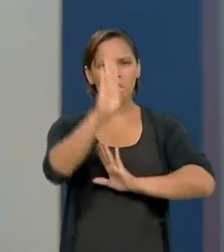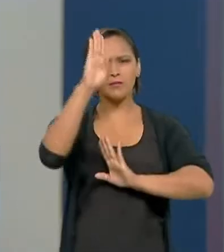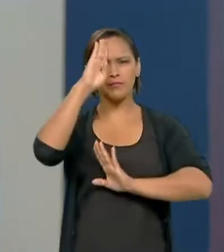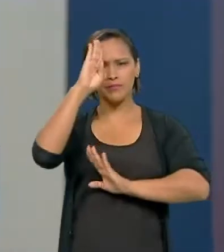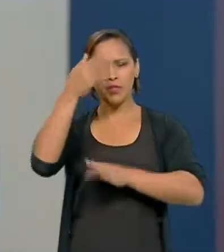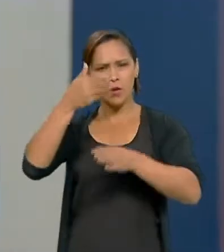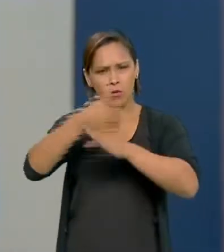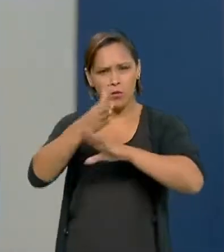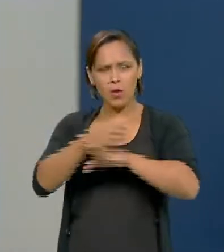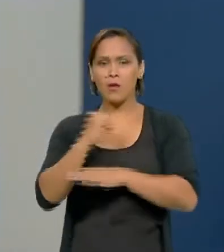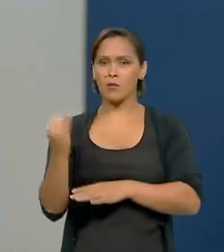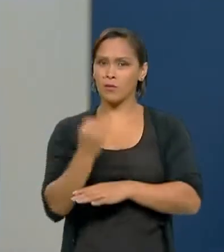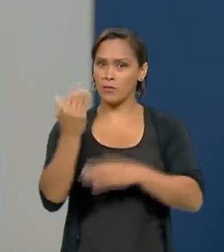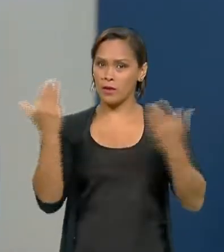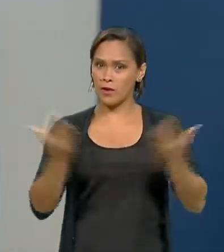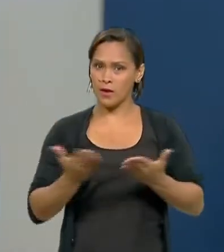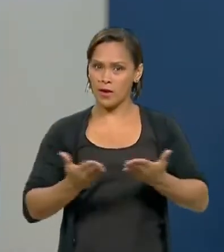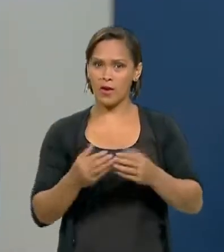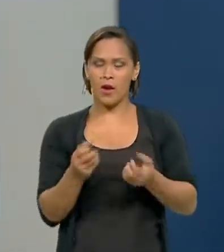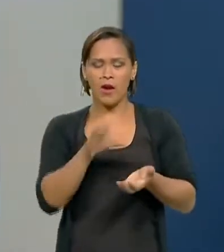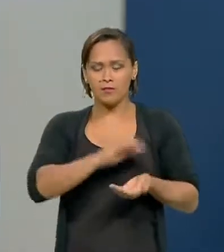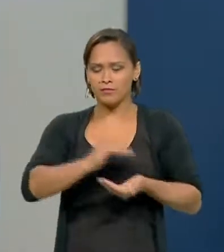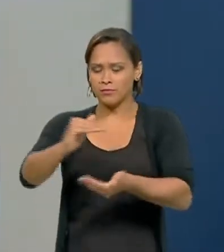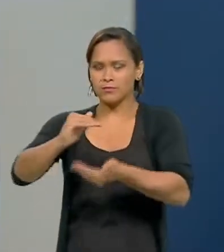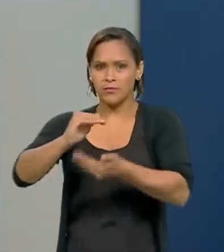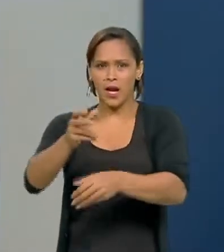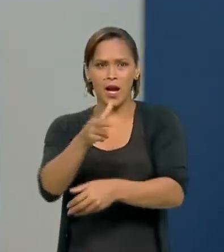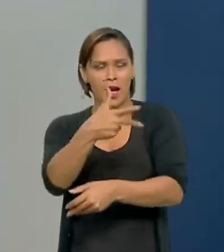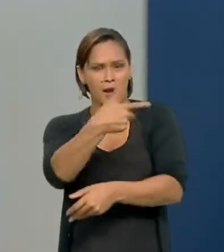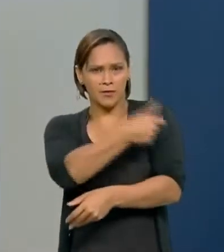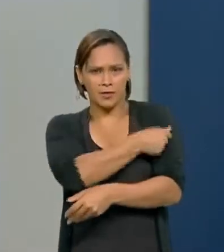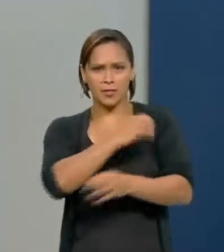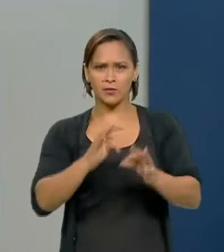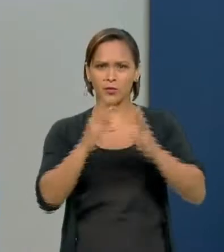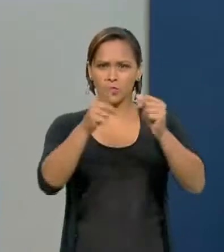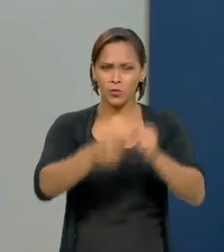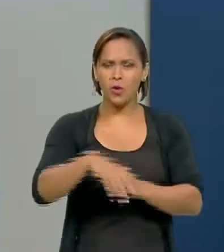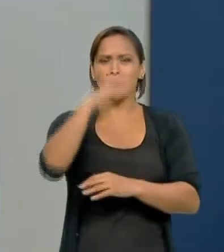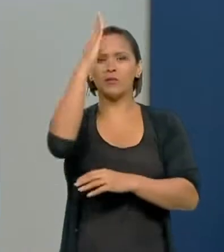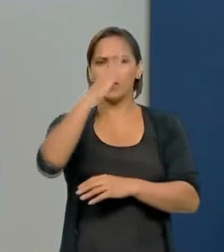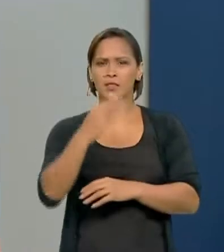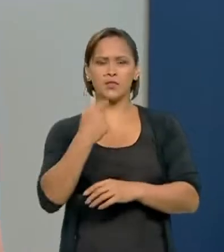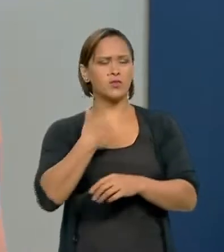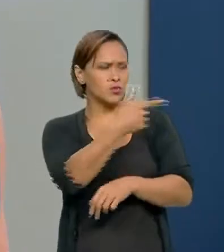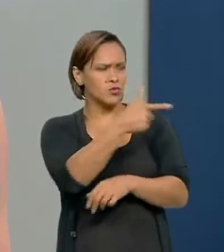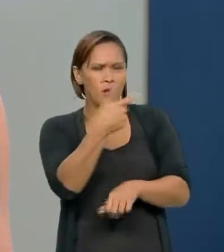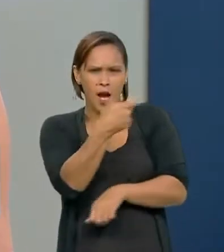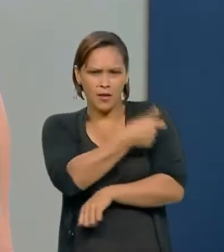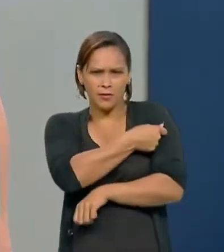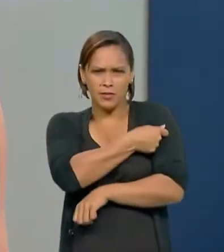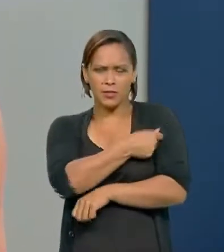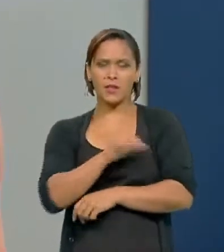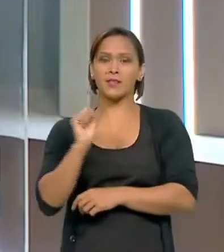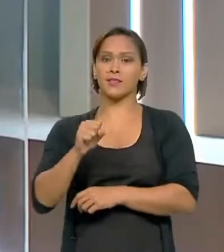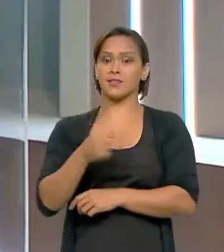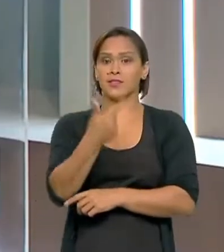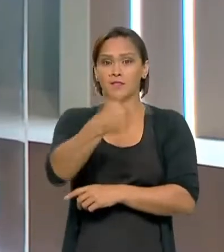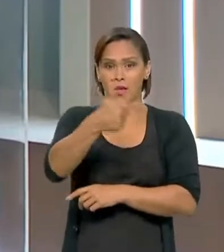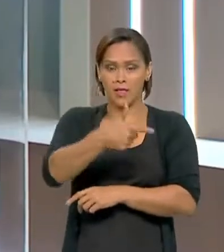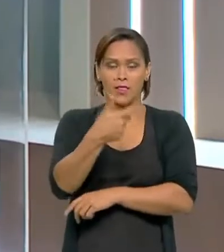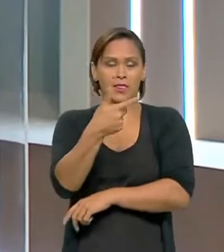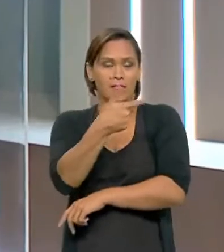importante agora na distribuição das vacinas pelo país, correto? E o senhor também já se vacinou contra a Covid? Já, já tomei a segunda dose